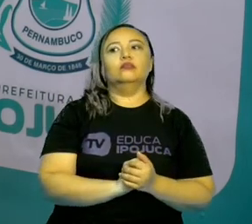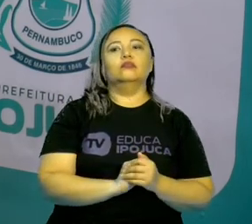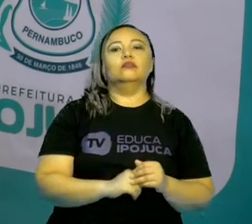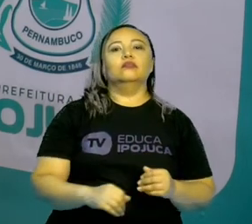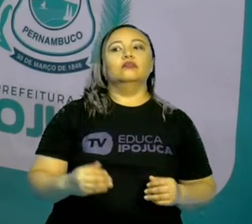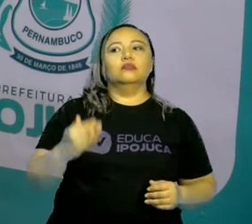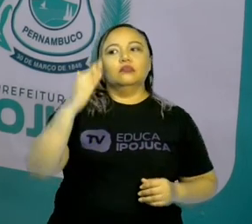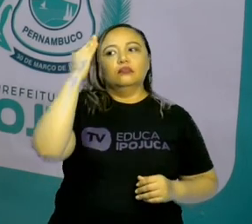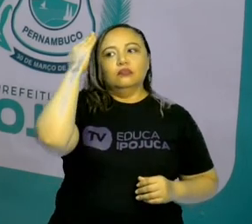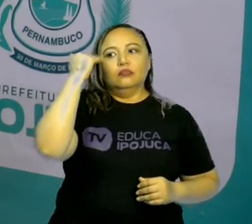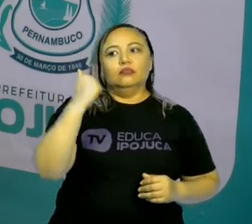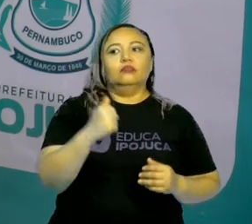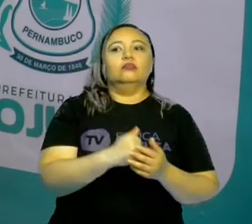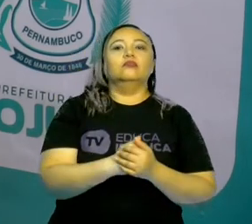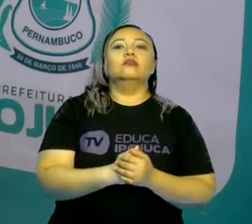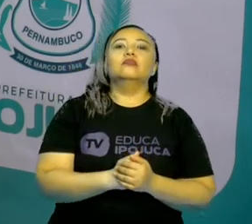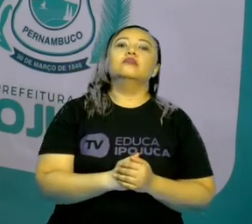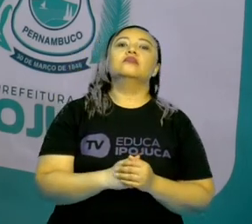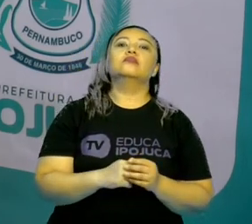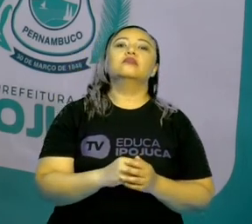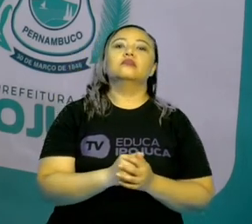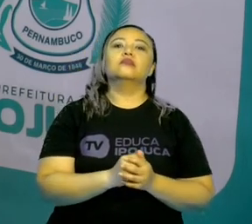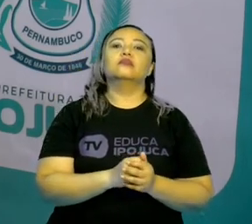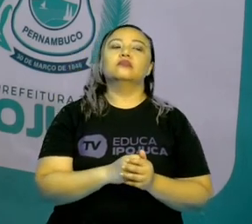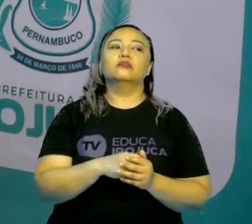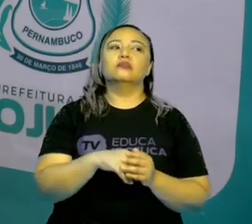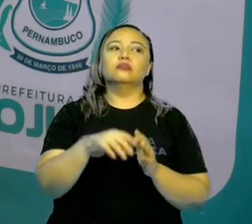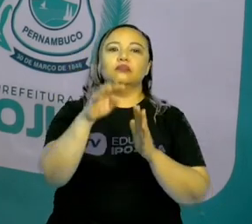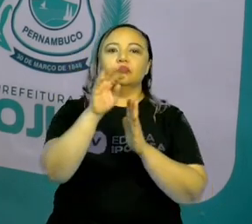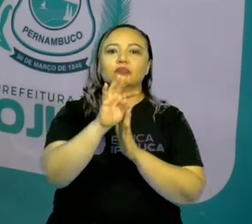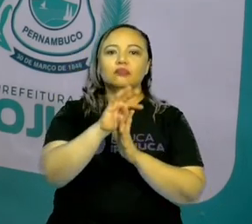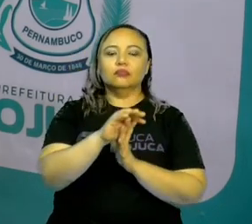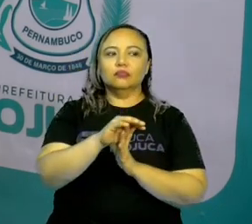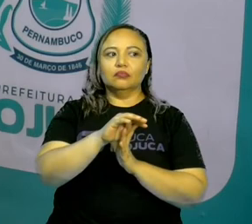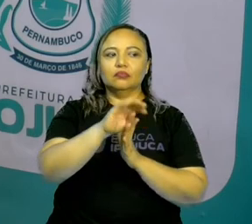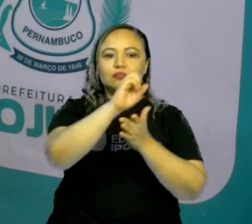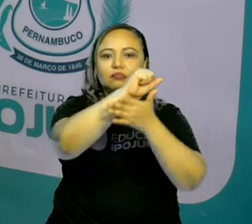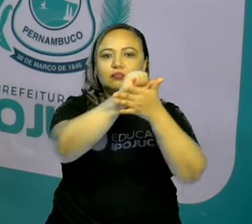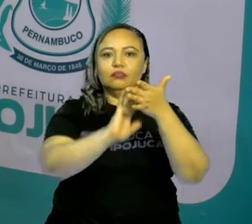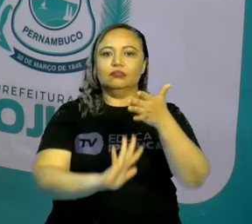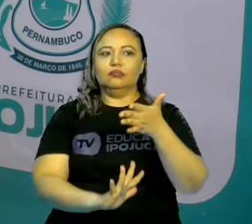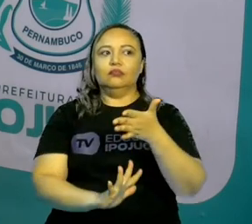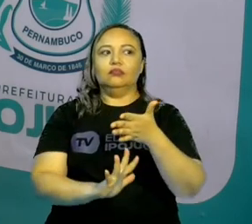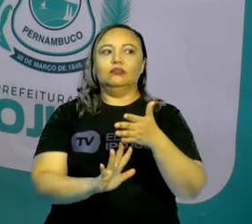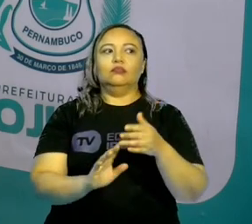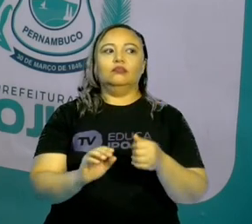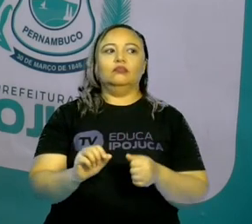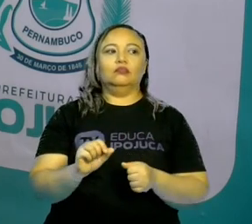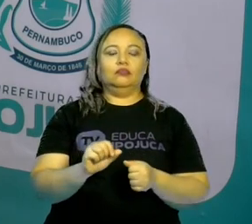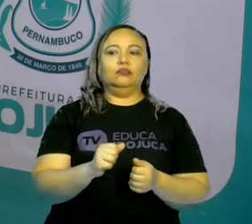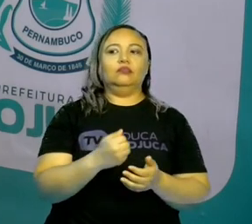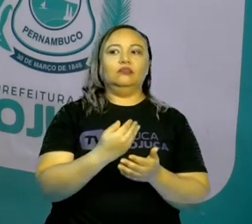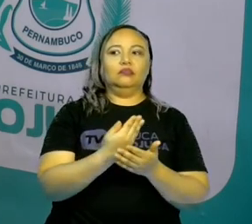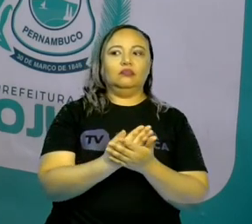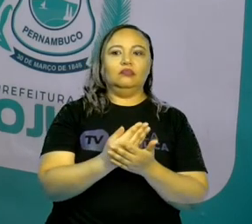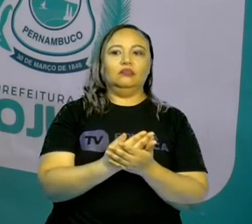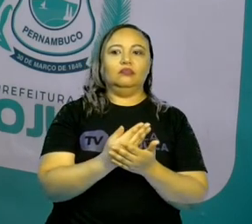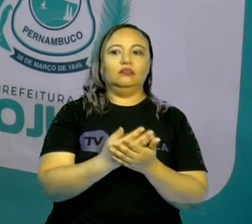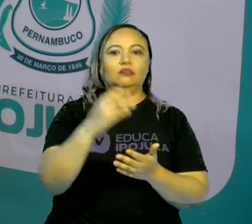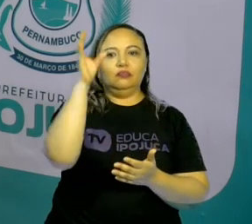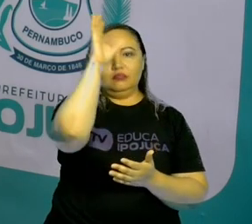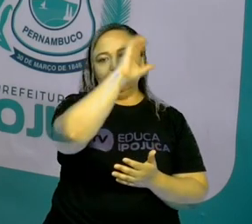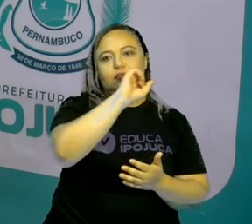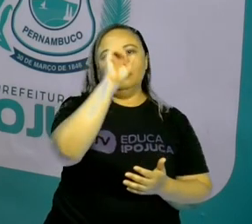também saber quais são as atividades que eu preciso estar juntinho assim e